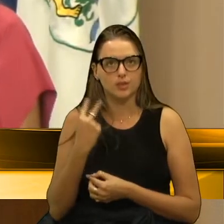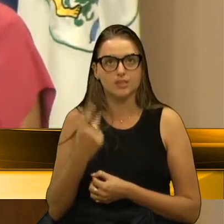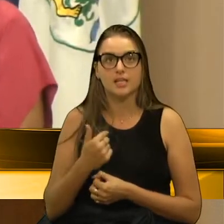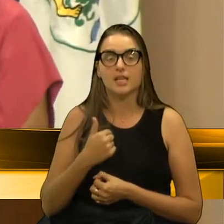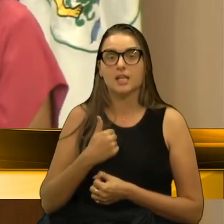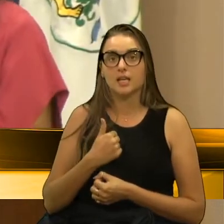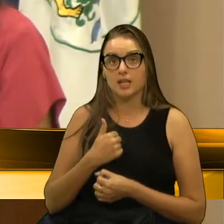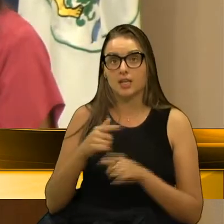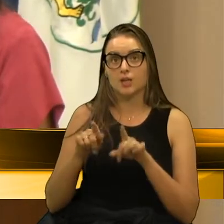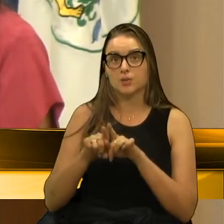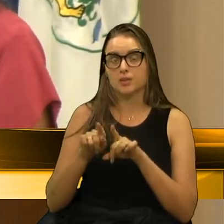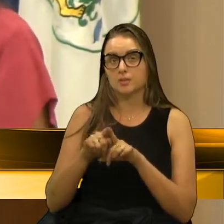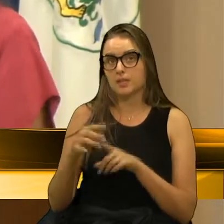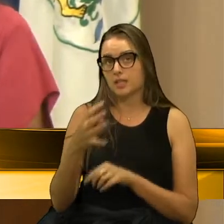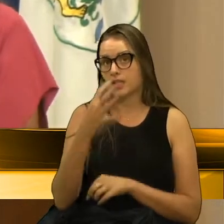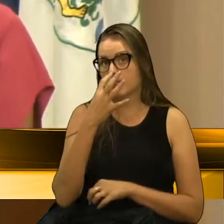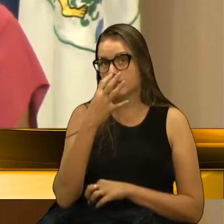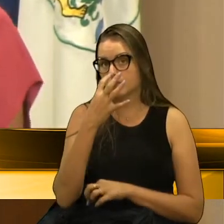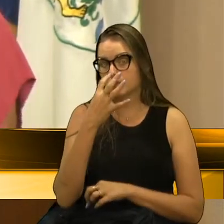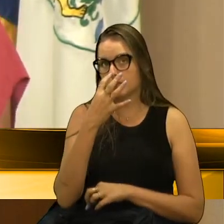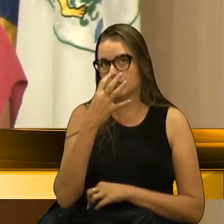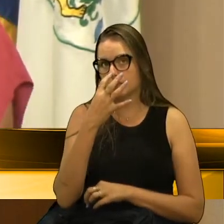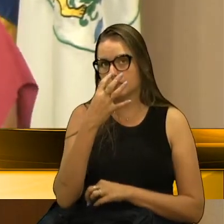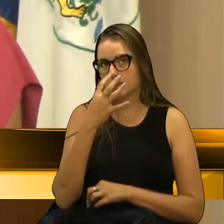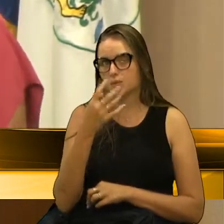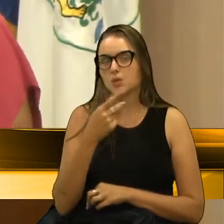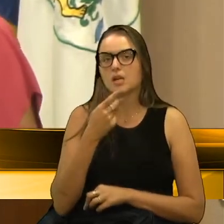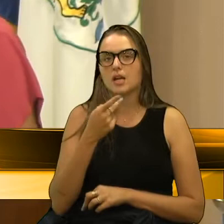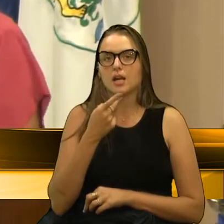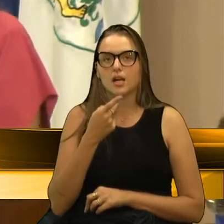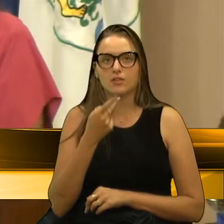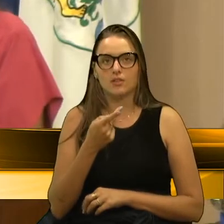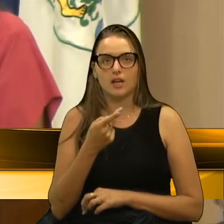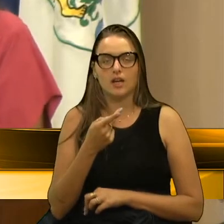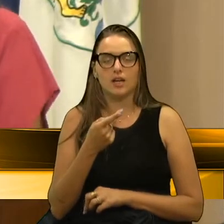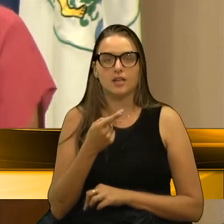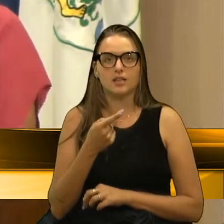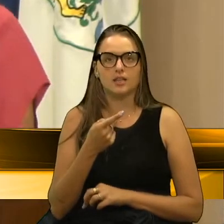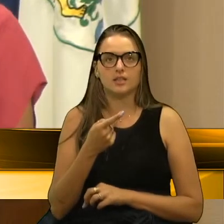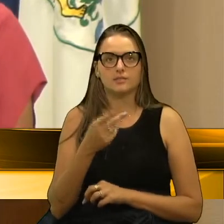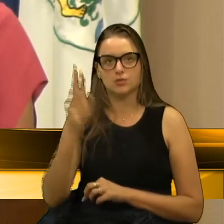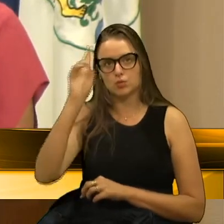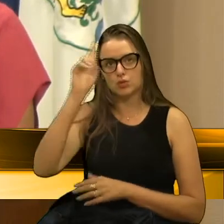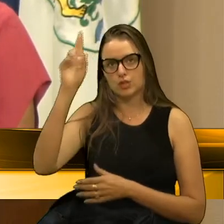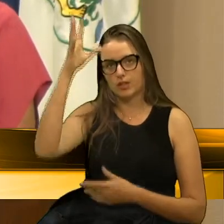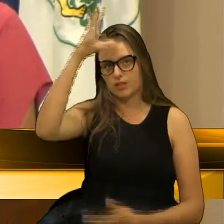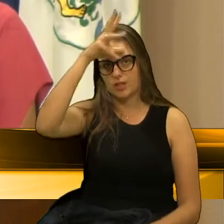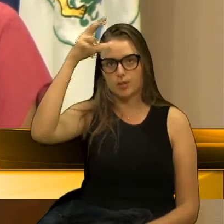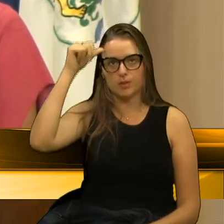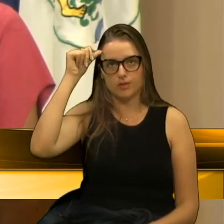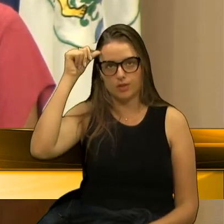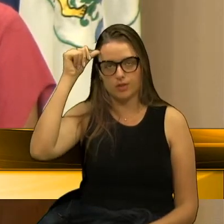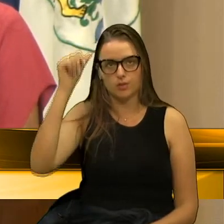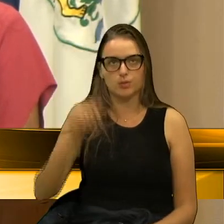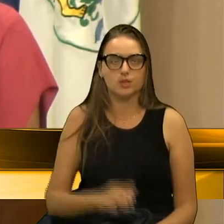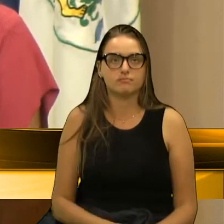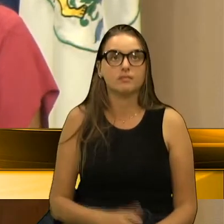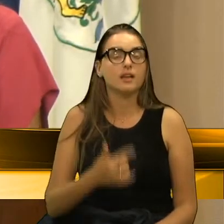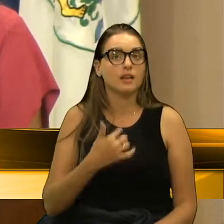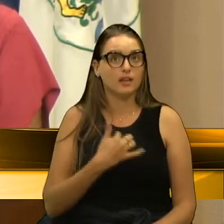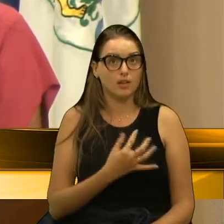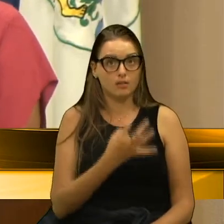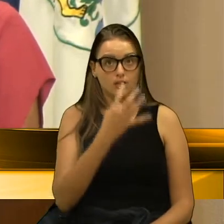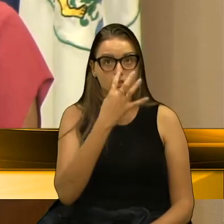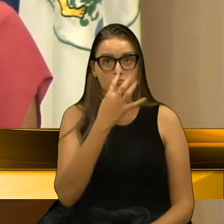aqui também muito atenta, observando a fala, a mensagem do prefeito. Muito. Confesso que